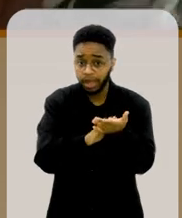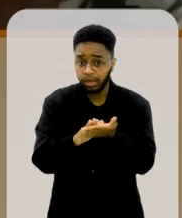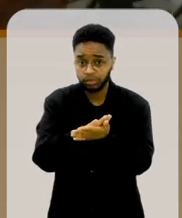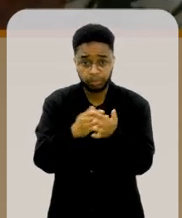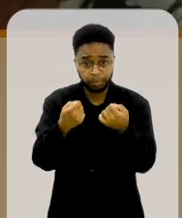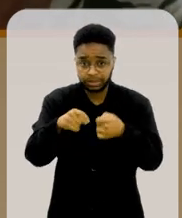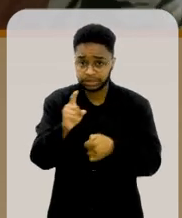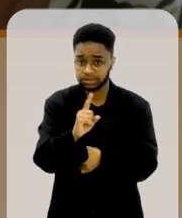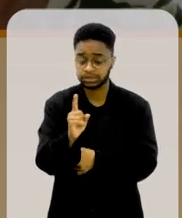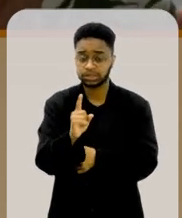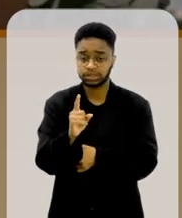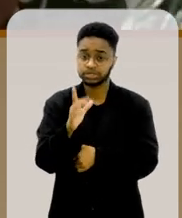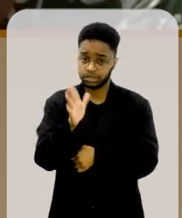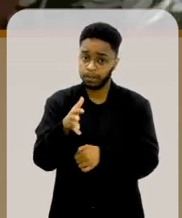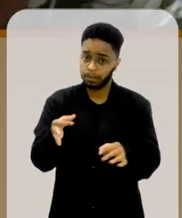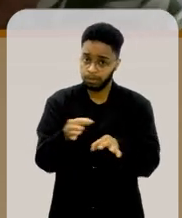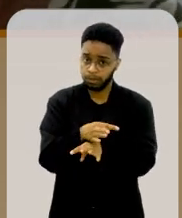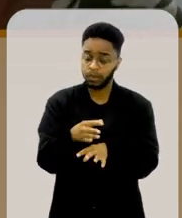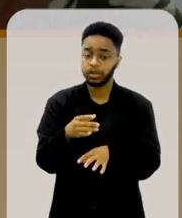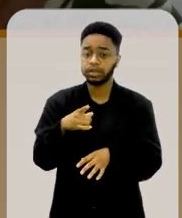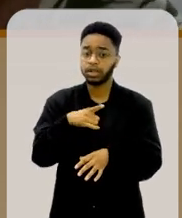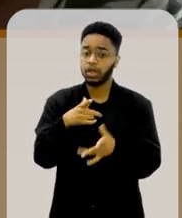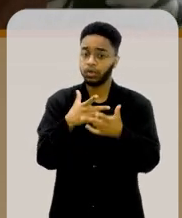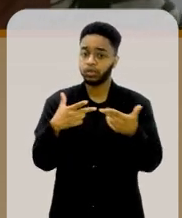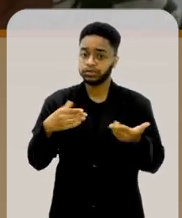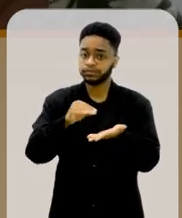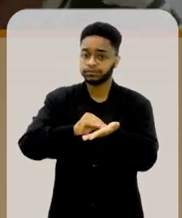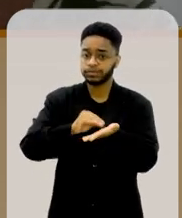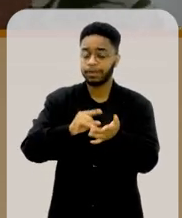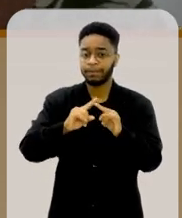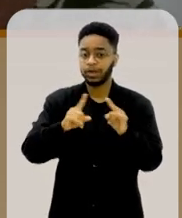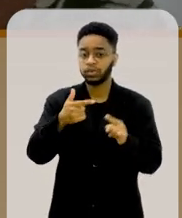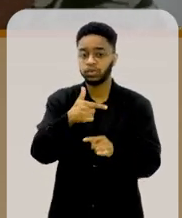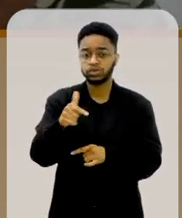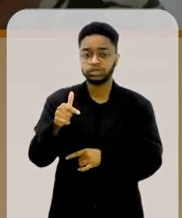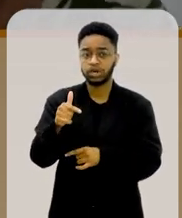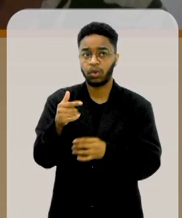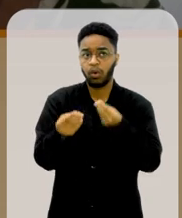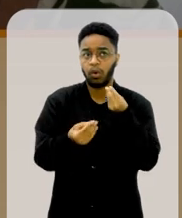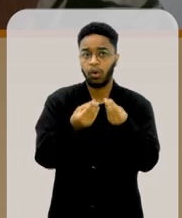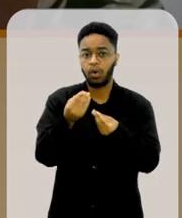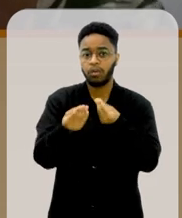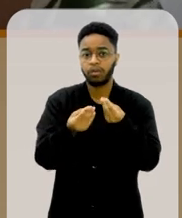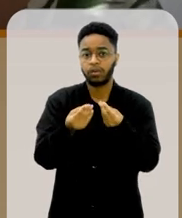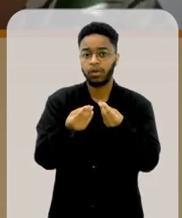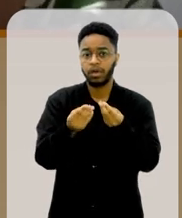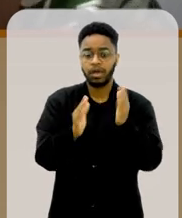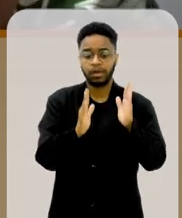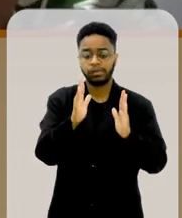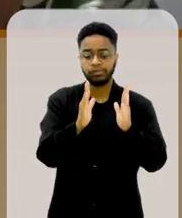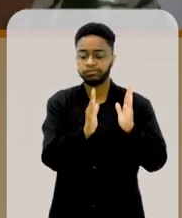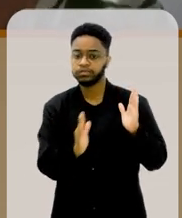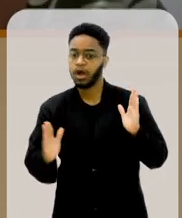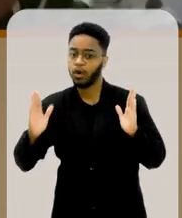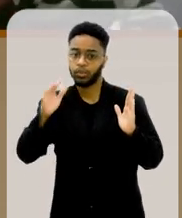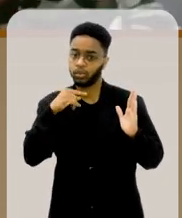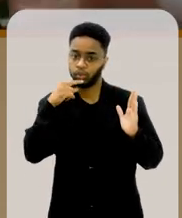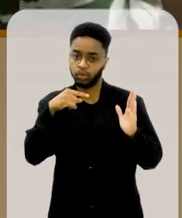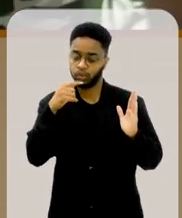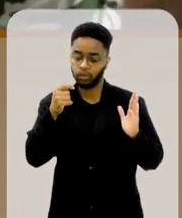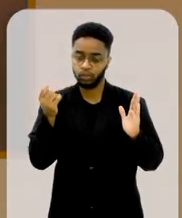precisava... Tinha alguma coisa que eles estavam querendo e não tinha mais. Nenhuma saída para prorrogarem o julgamento.